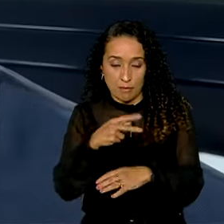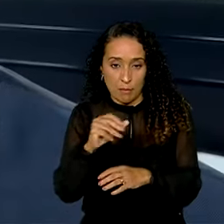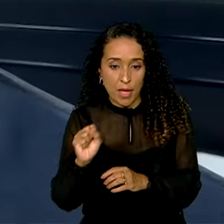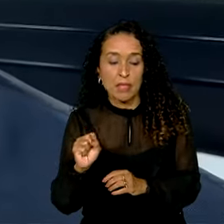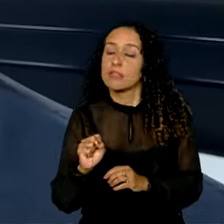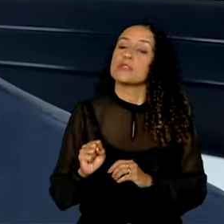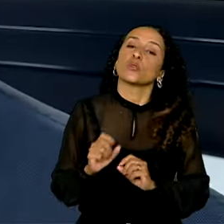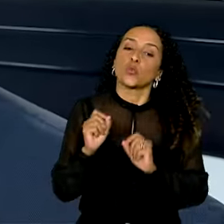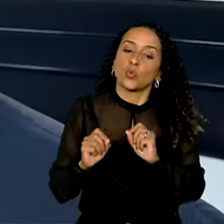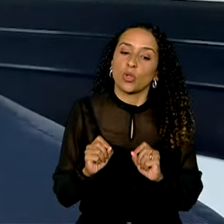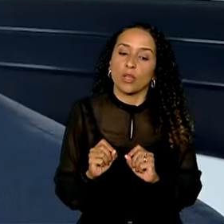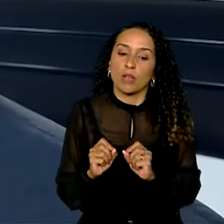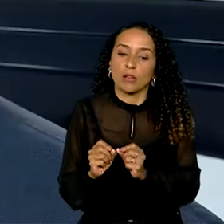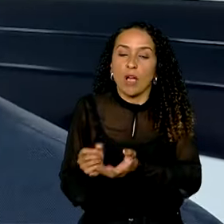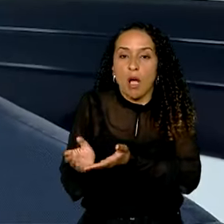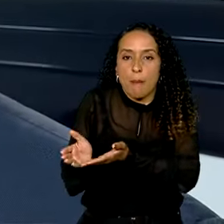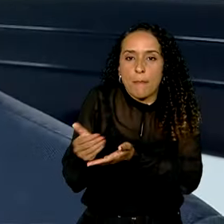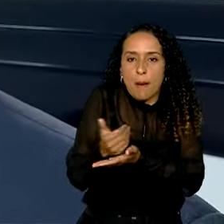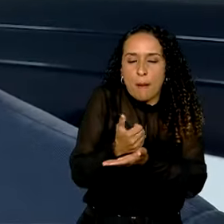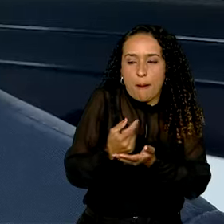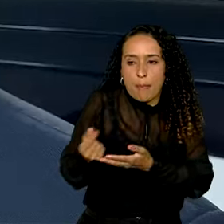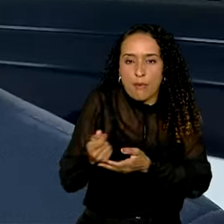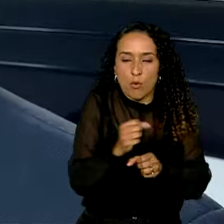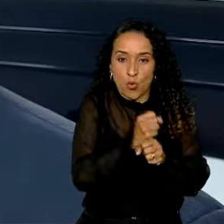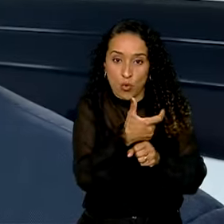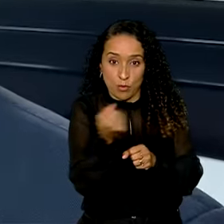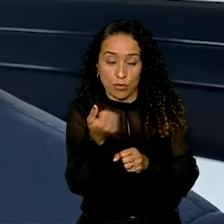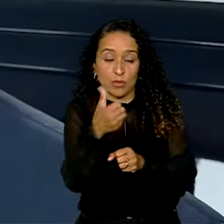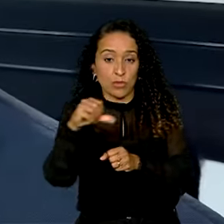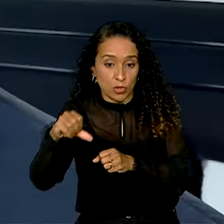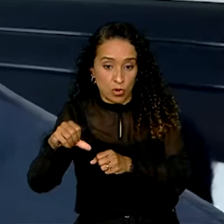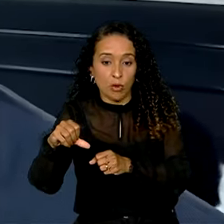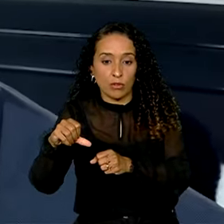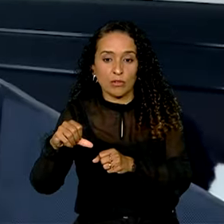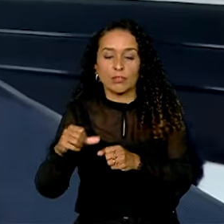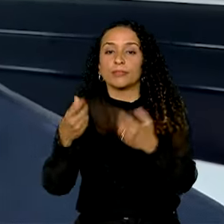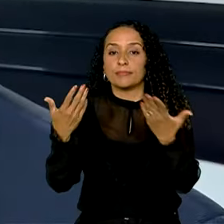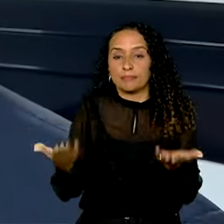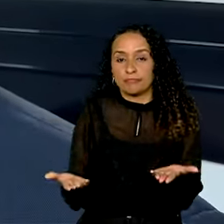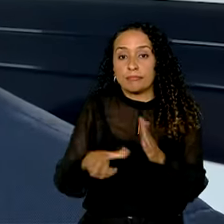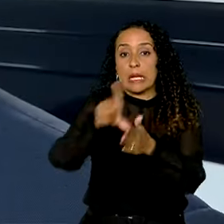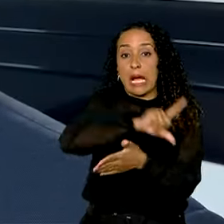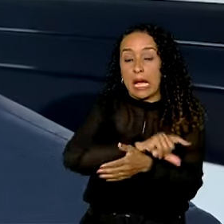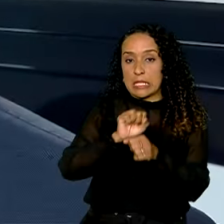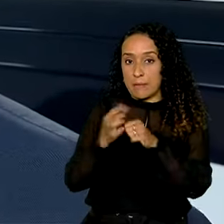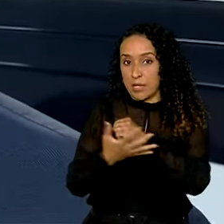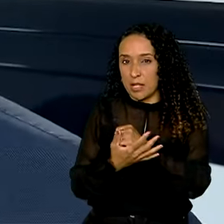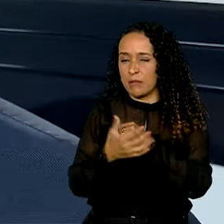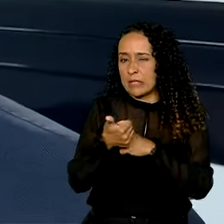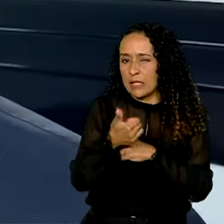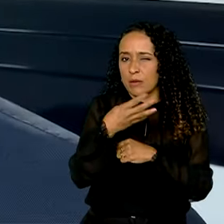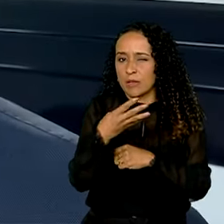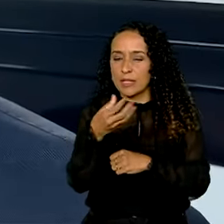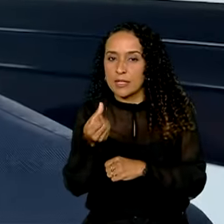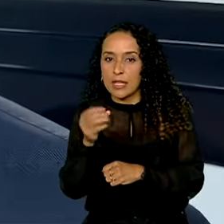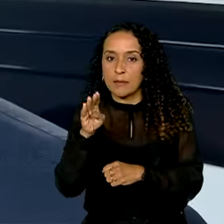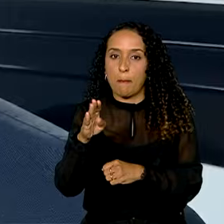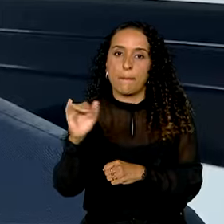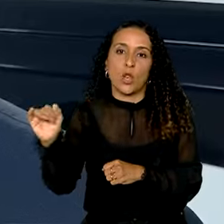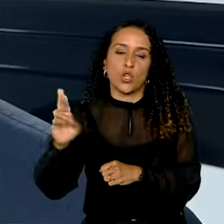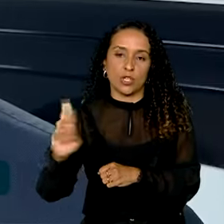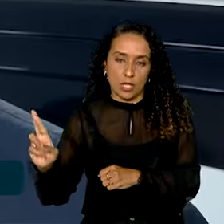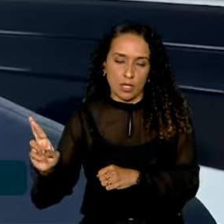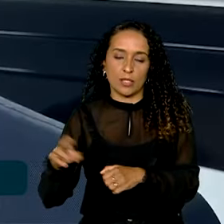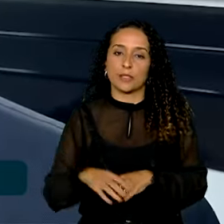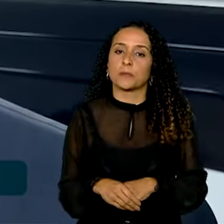o faturamento em 2019, portanto pré-pandemia, foi de 146 bilhões de reais.